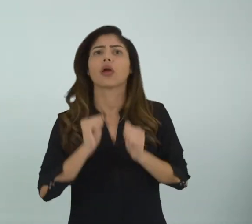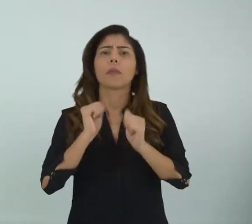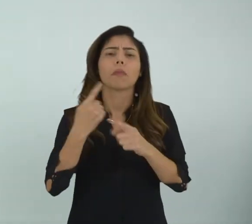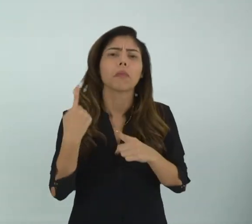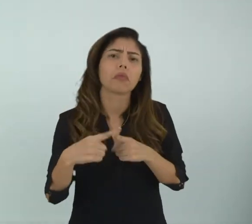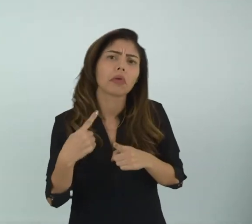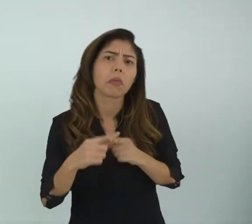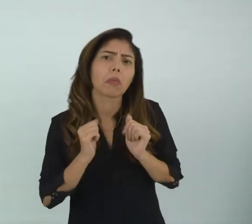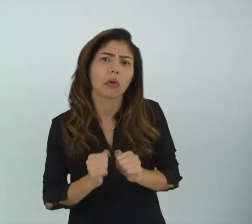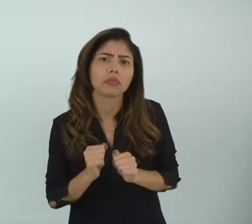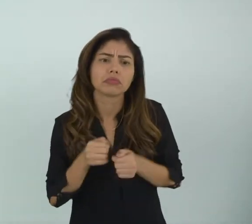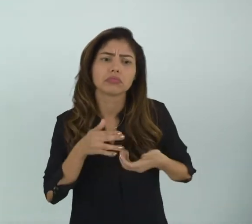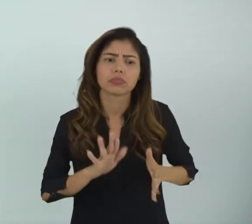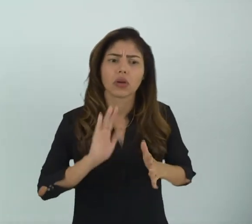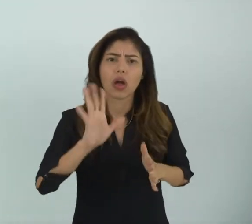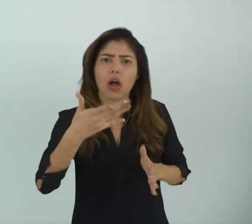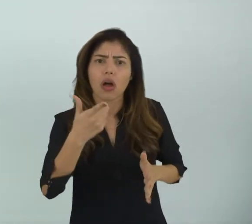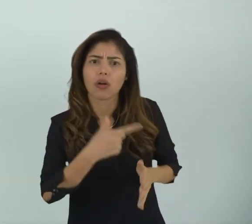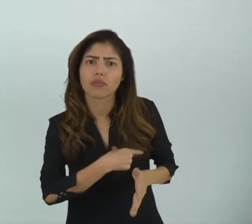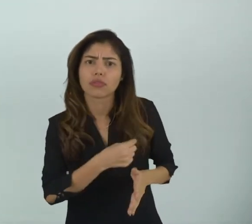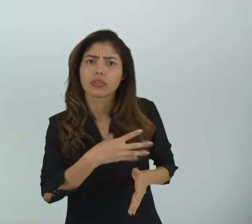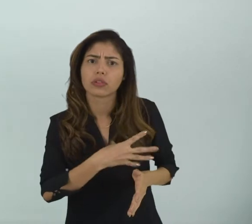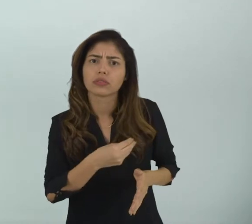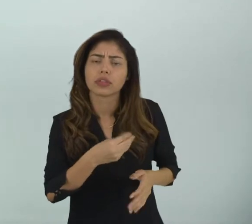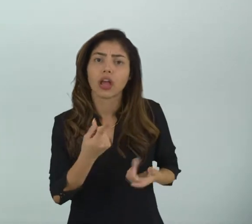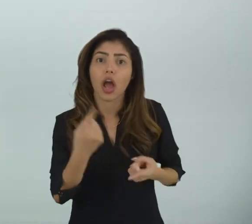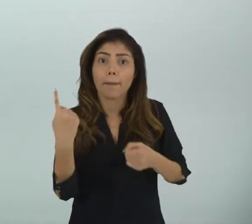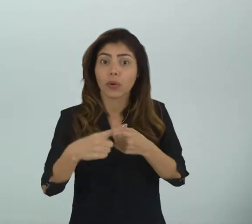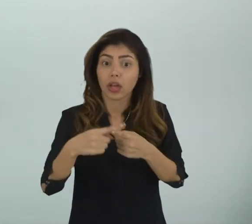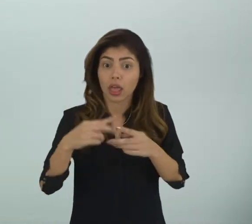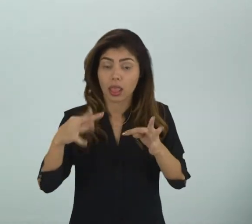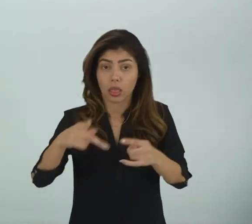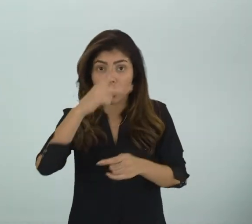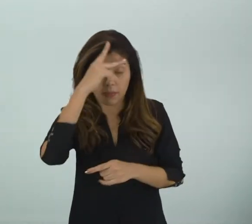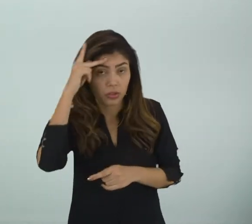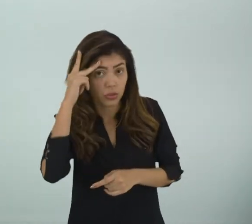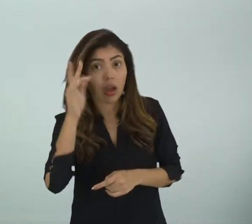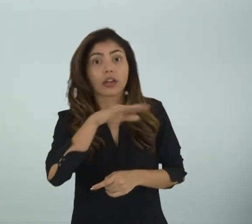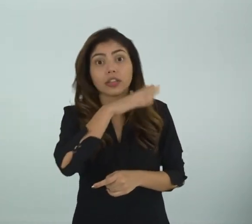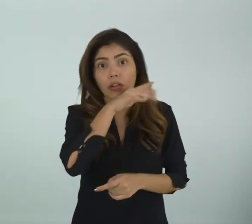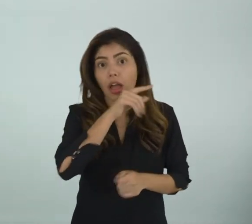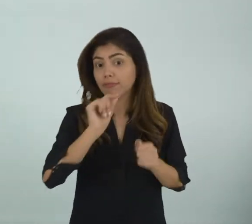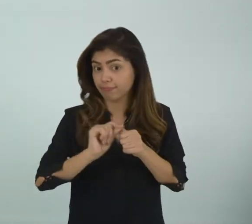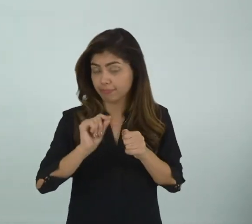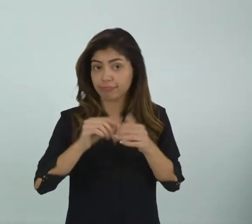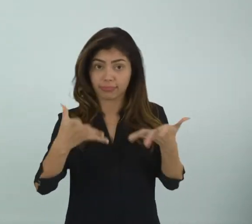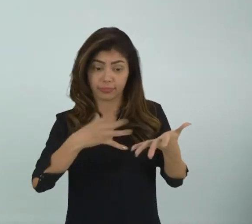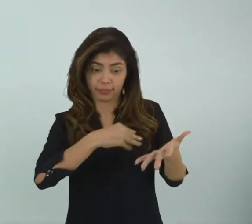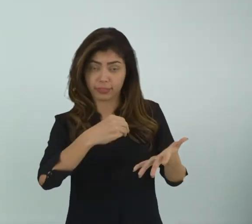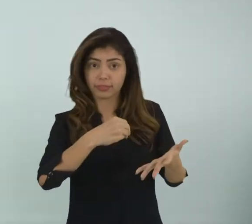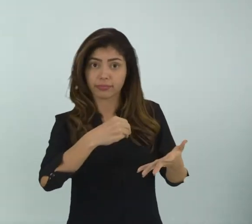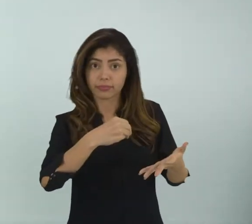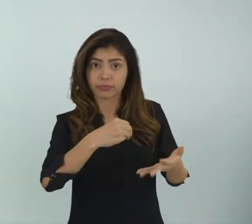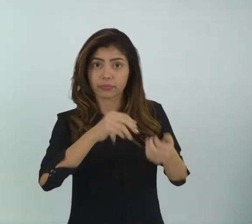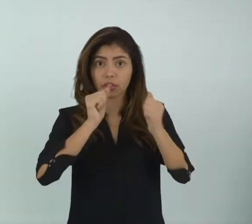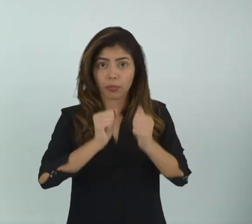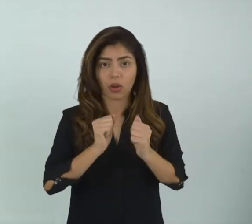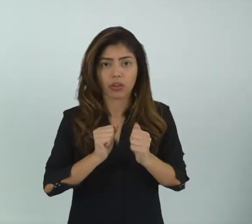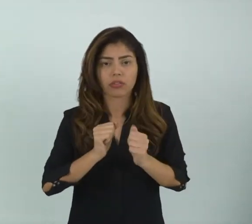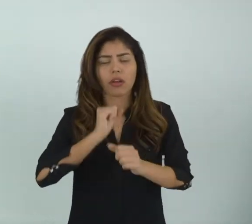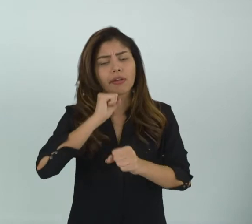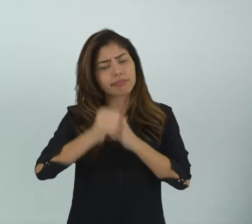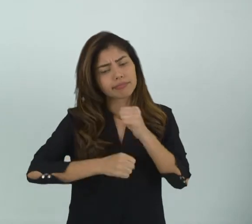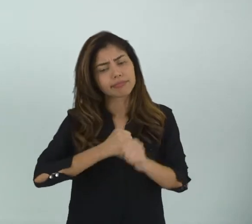que que pode se reproduzir? Porque nem todo Todo ser vivo Nem toda pessoa Nem todo animal Ele se reproduz Ele pode passar